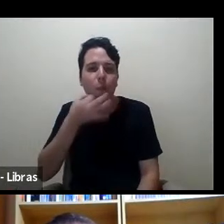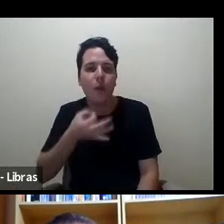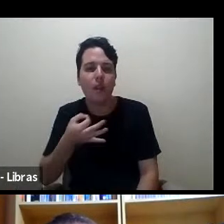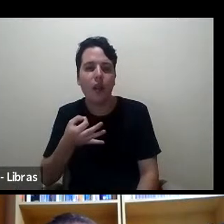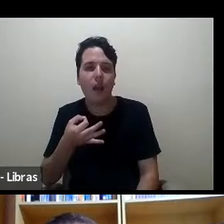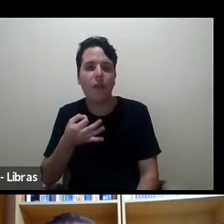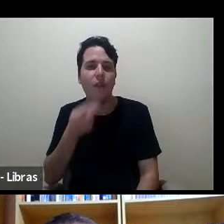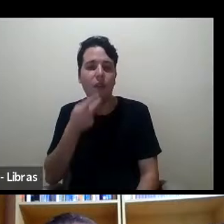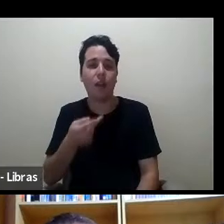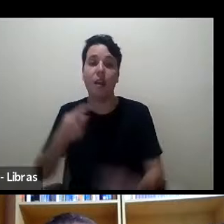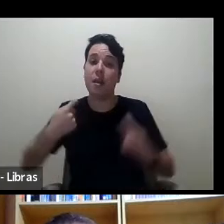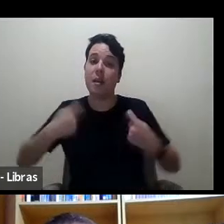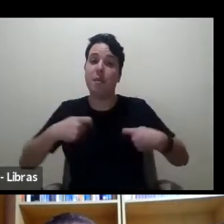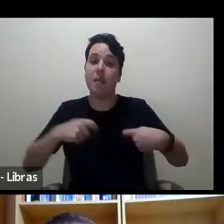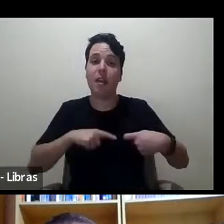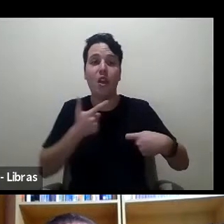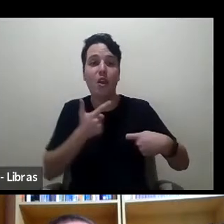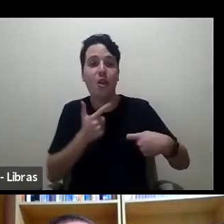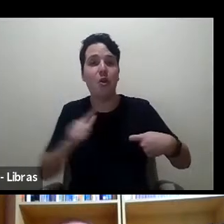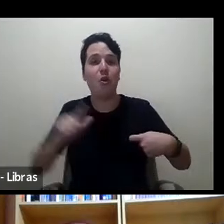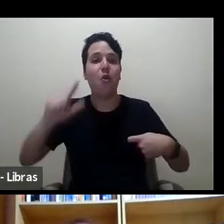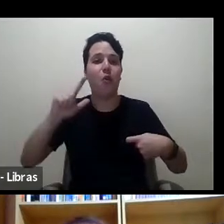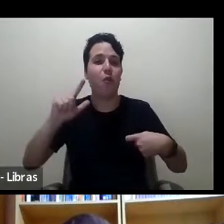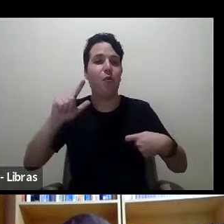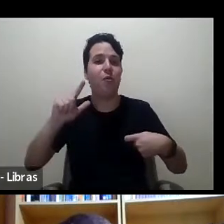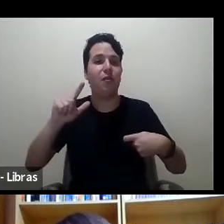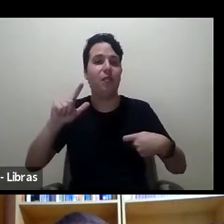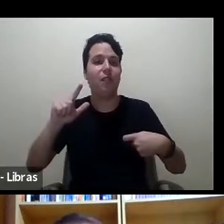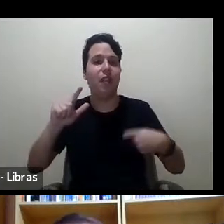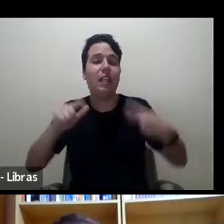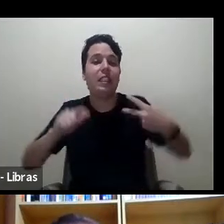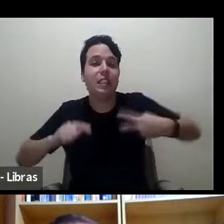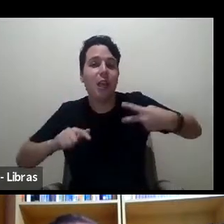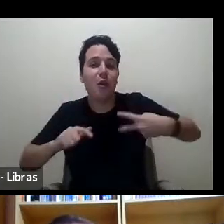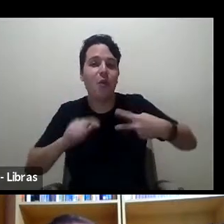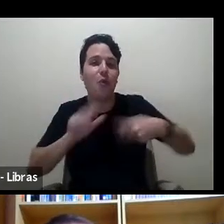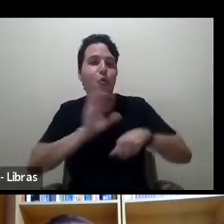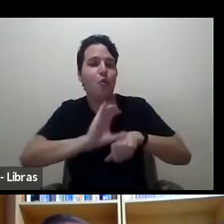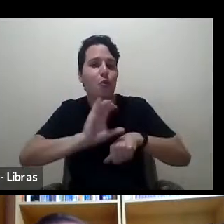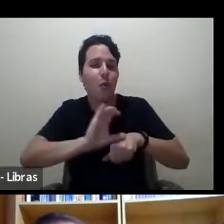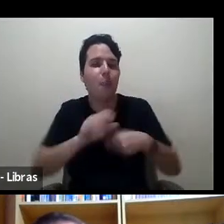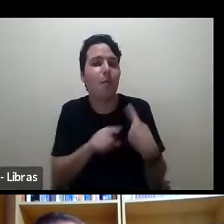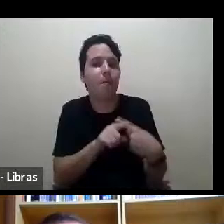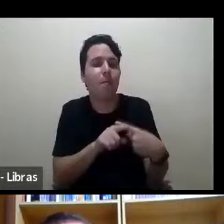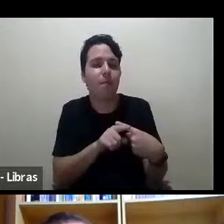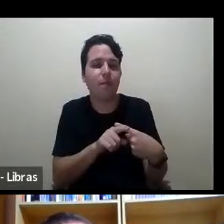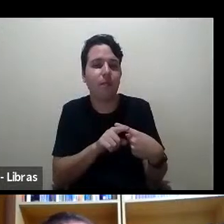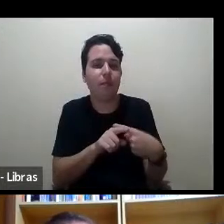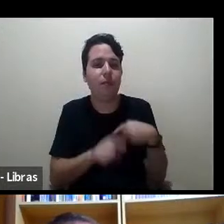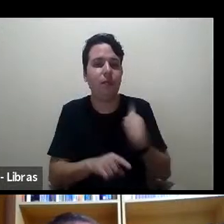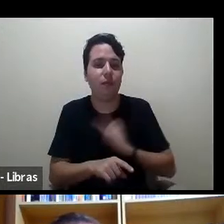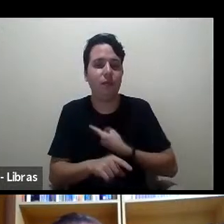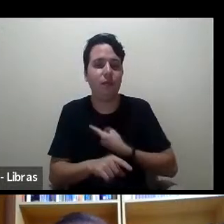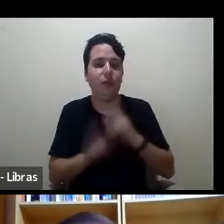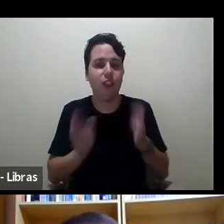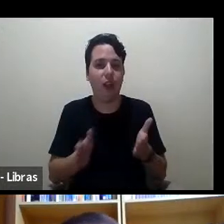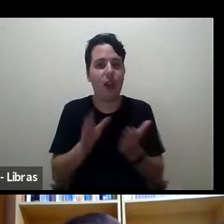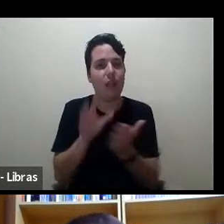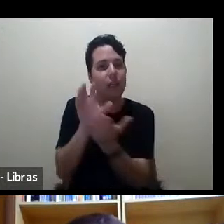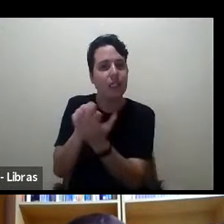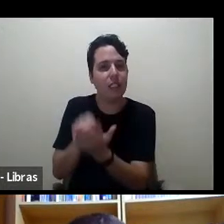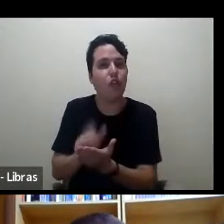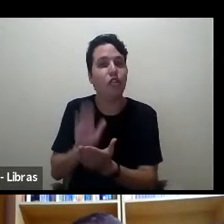vamos precisar ter outra edição desse curso porque nós já estamos com as inscrições